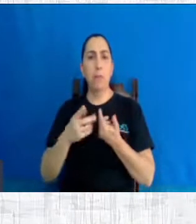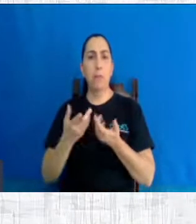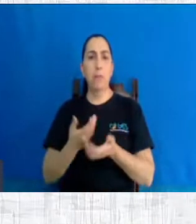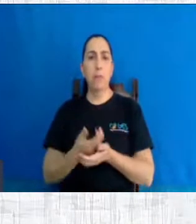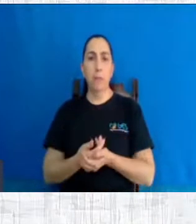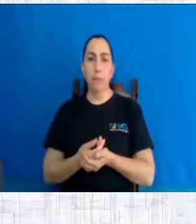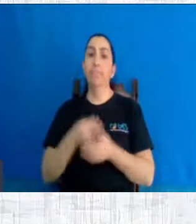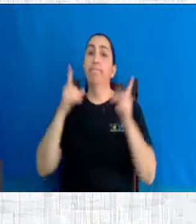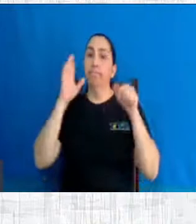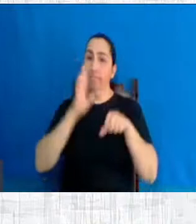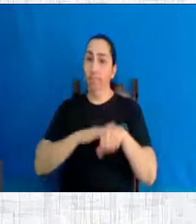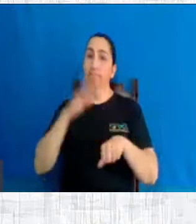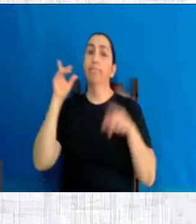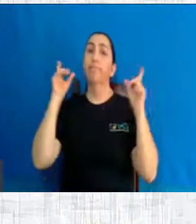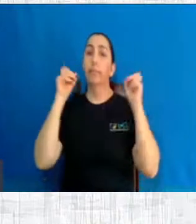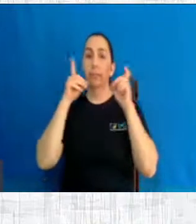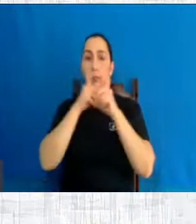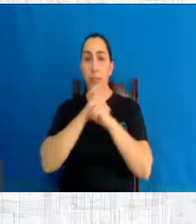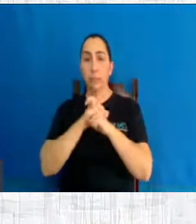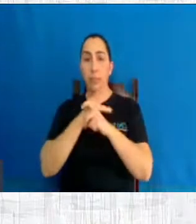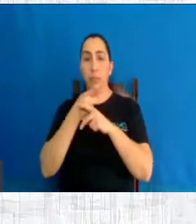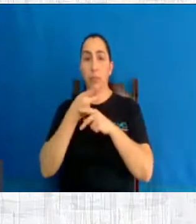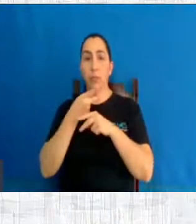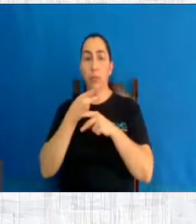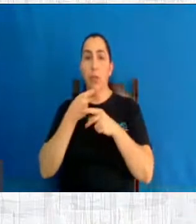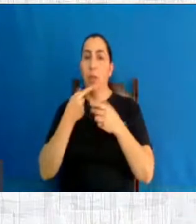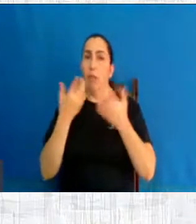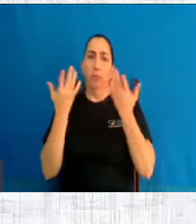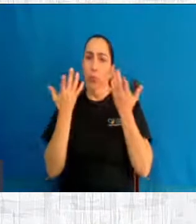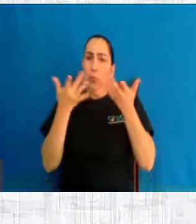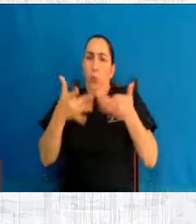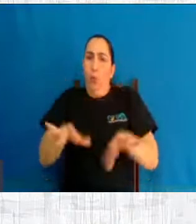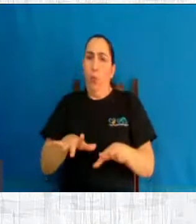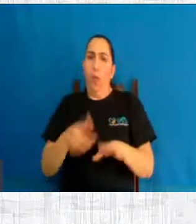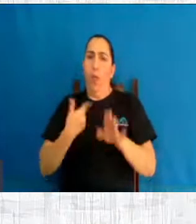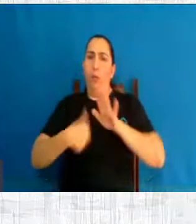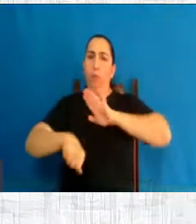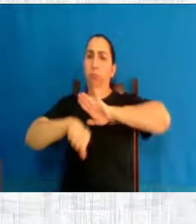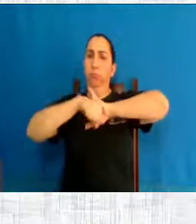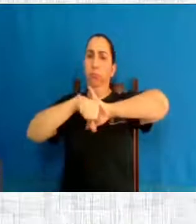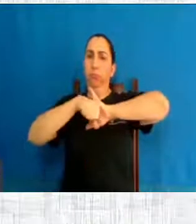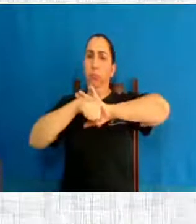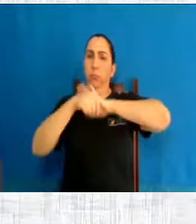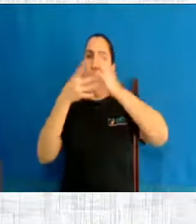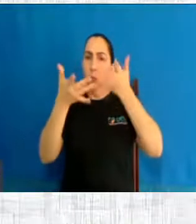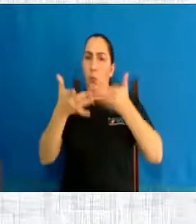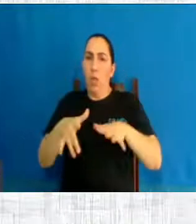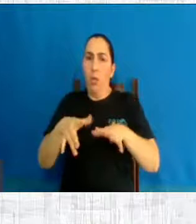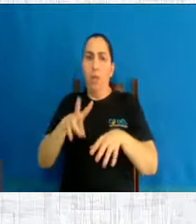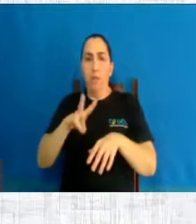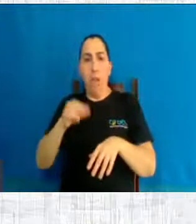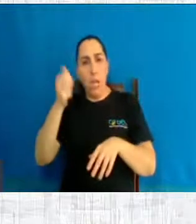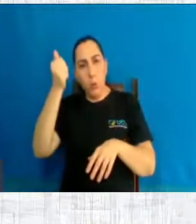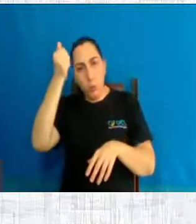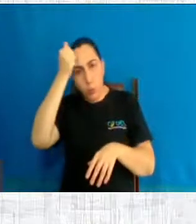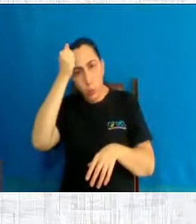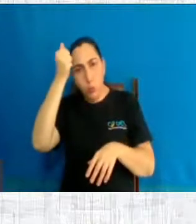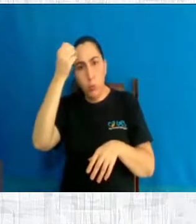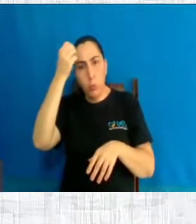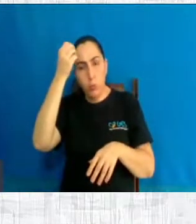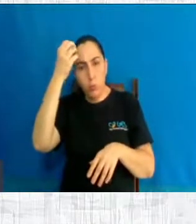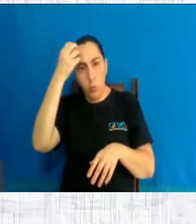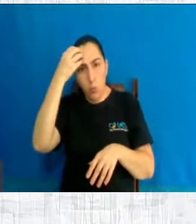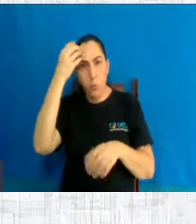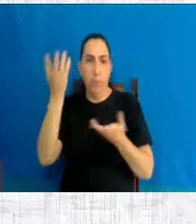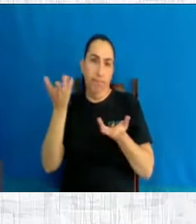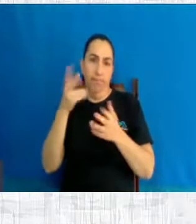Vai ficar mais difícil para a mulher dizer não, não é? Se definir o contra, não, eu não vou cometer um crime. Pronto, ela já tem uma desculpa muito boa, legítima e